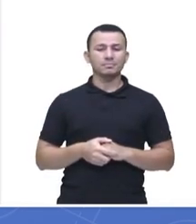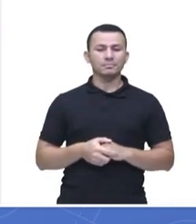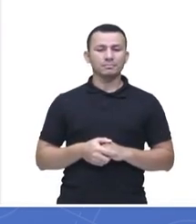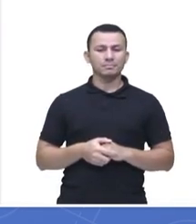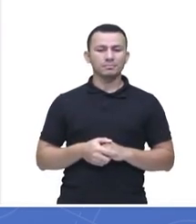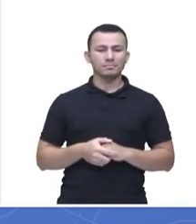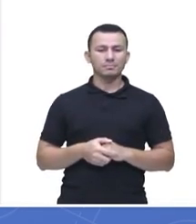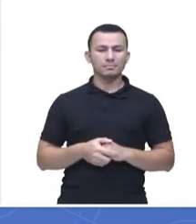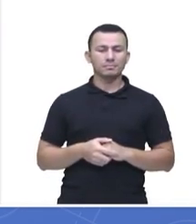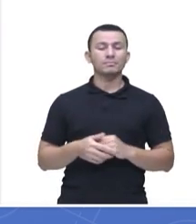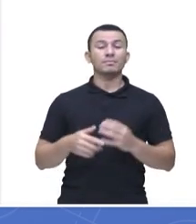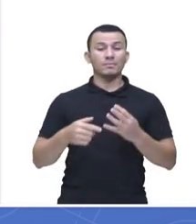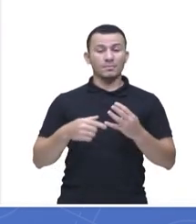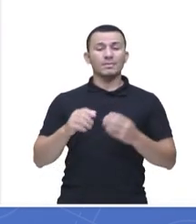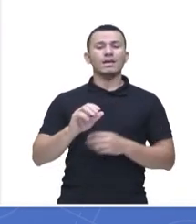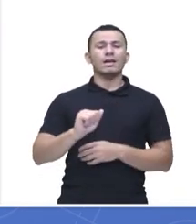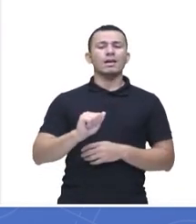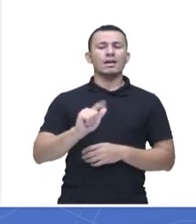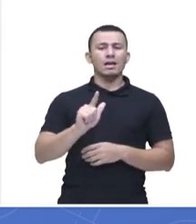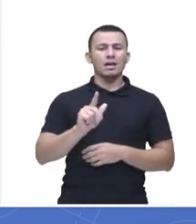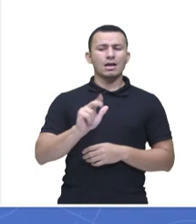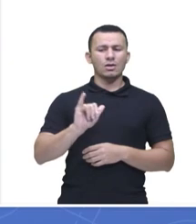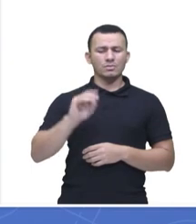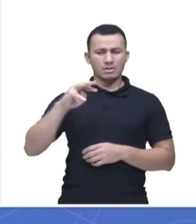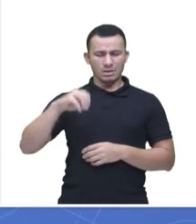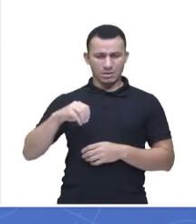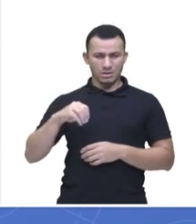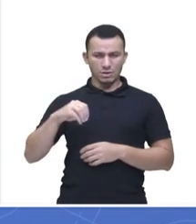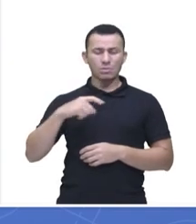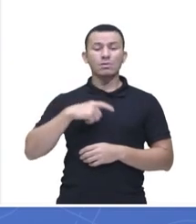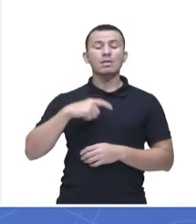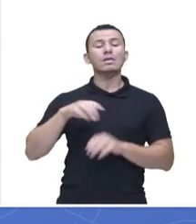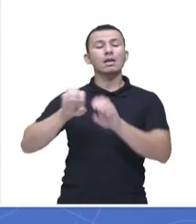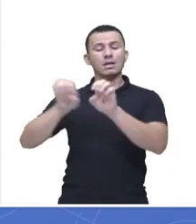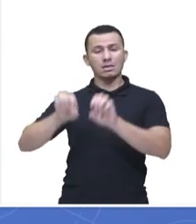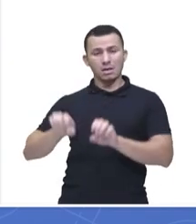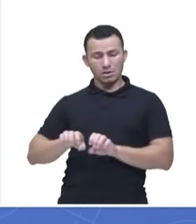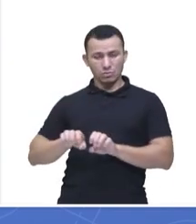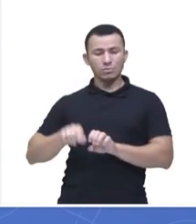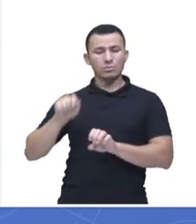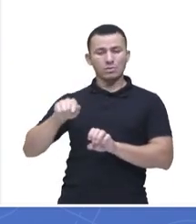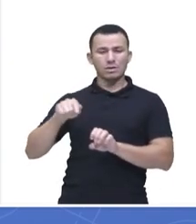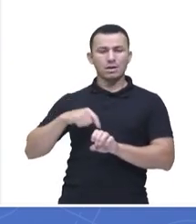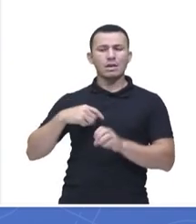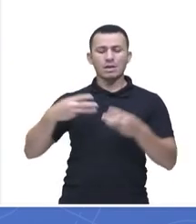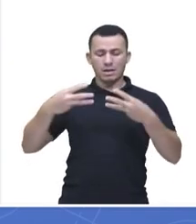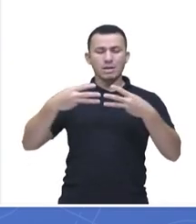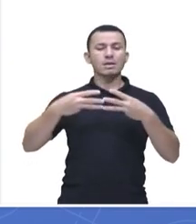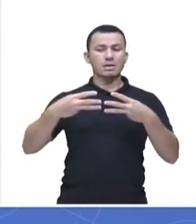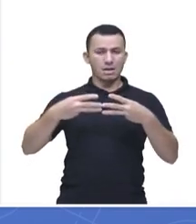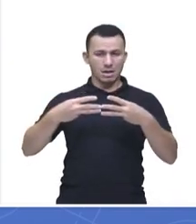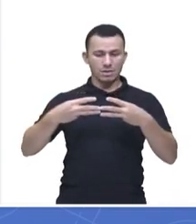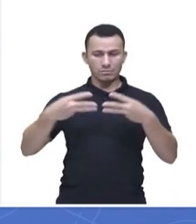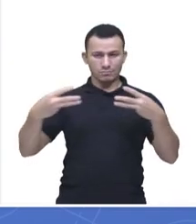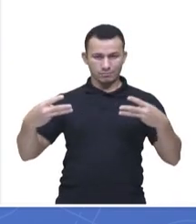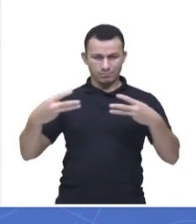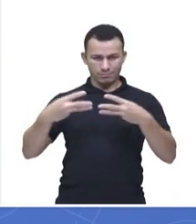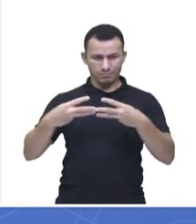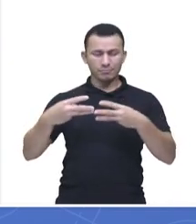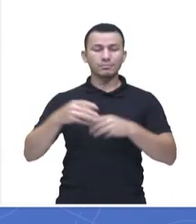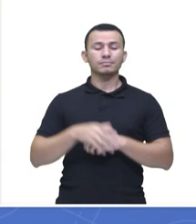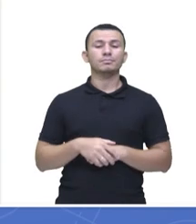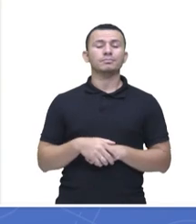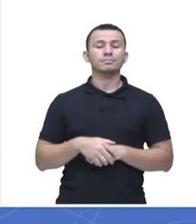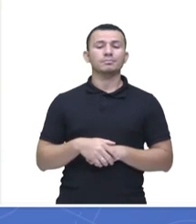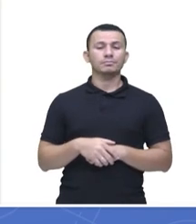O alcino são aqueles que contêm na forma estrutural uma tripla ligação e são de